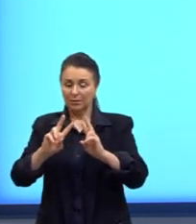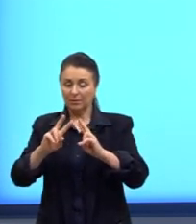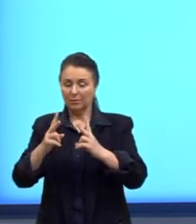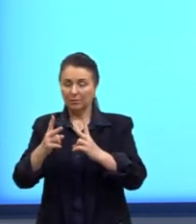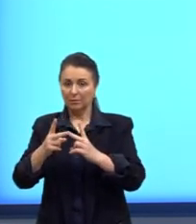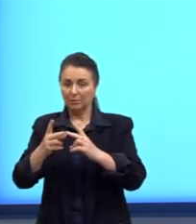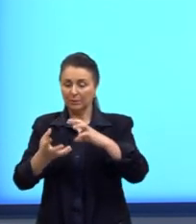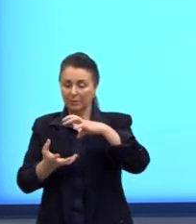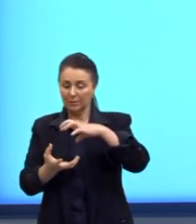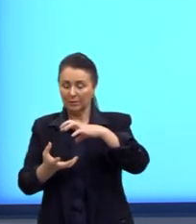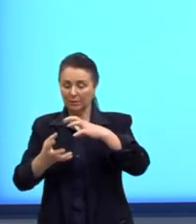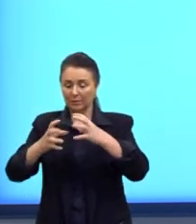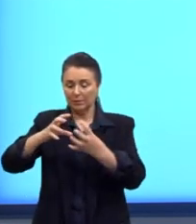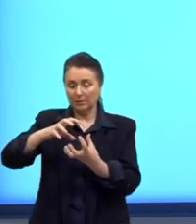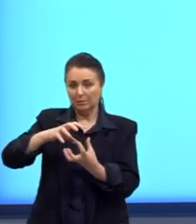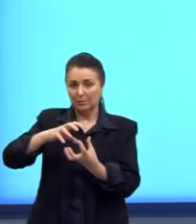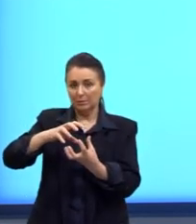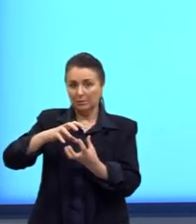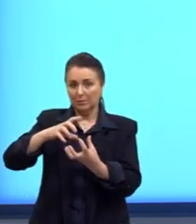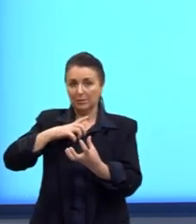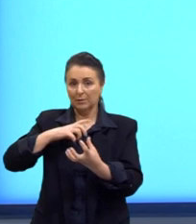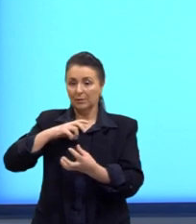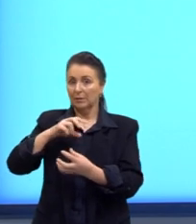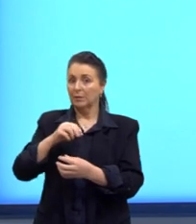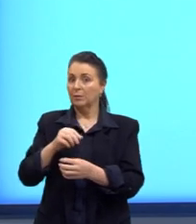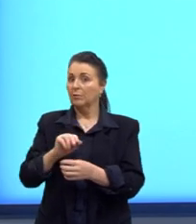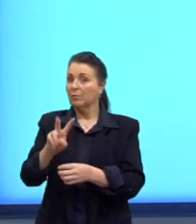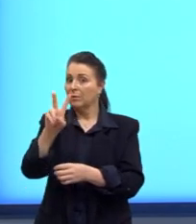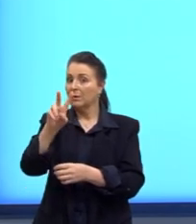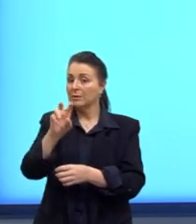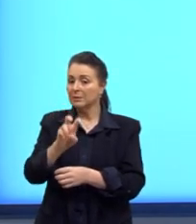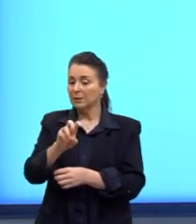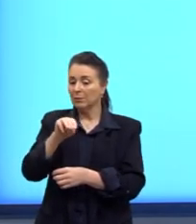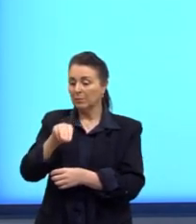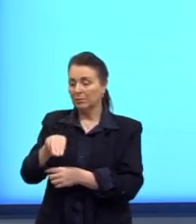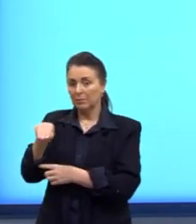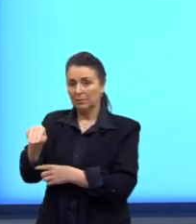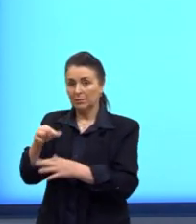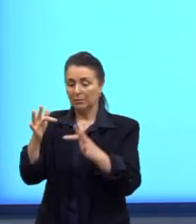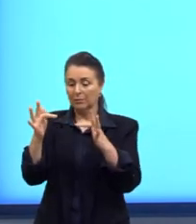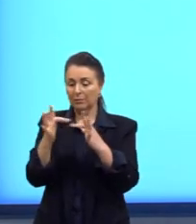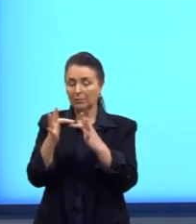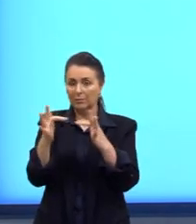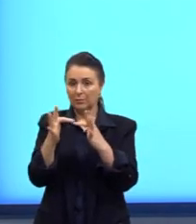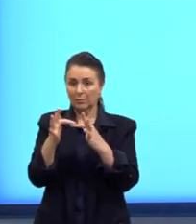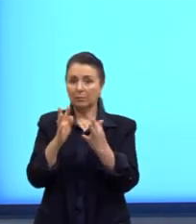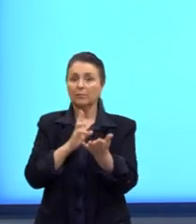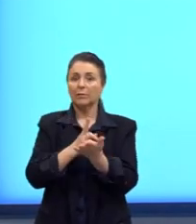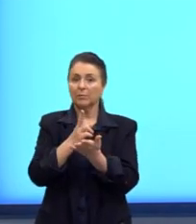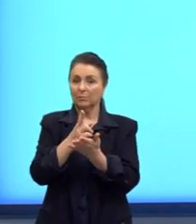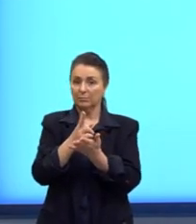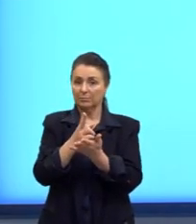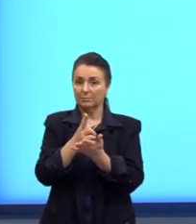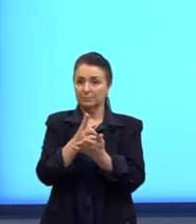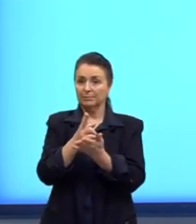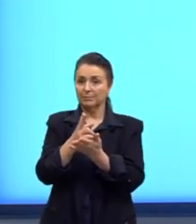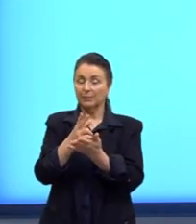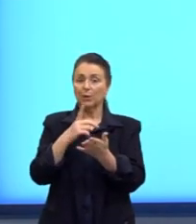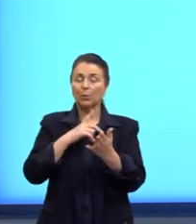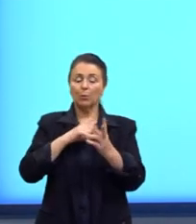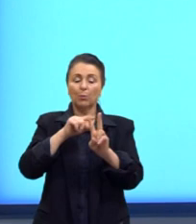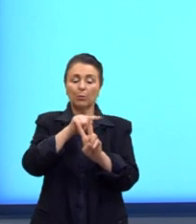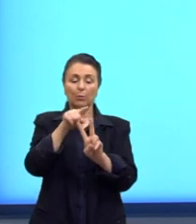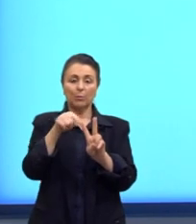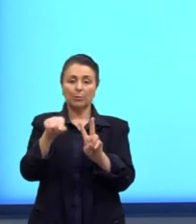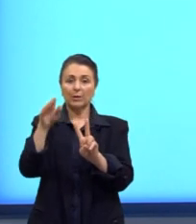precisamos do raio, sendo ele de 5 milímetros. A fórmula nós vamos manter, só que o π